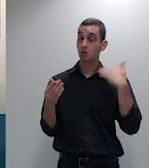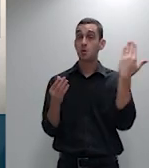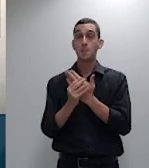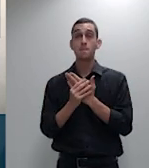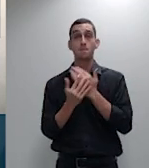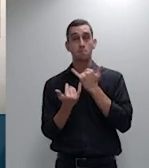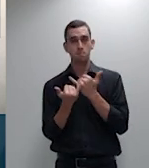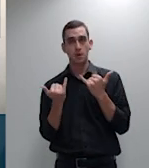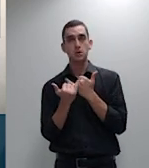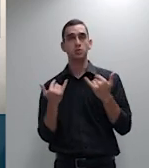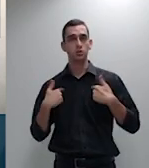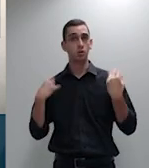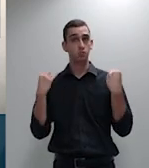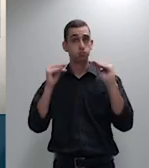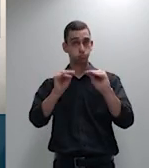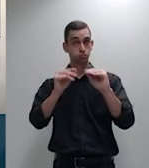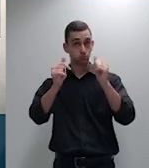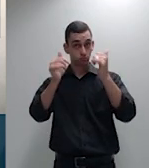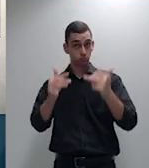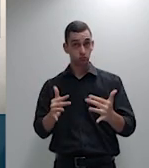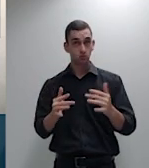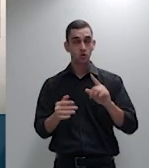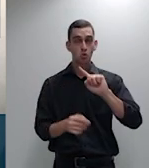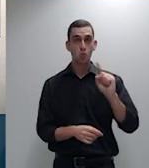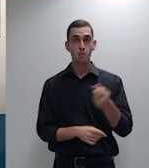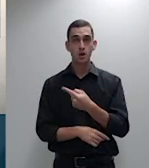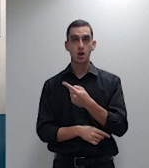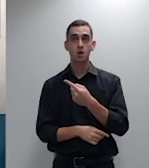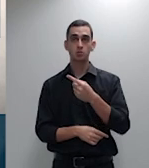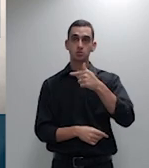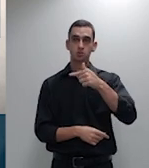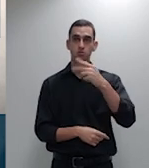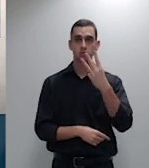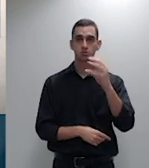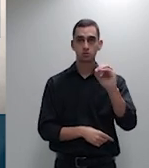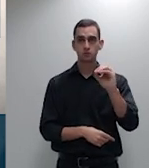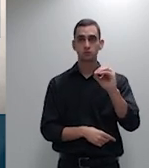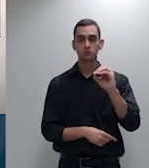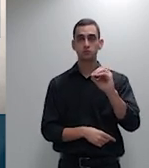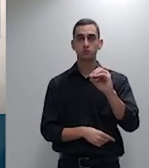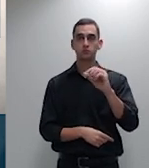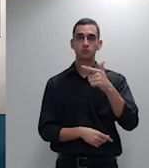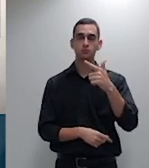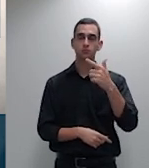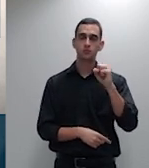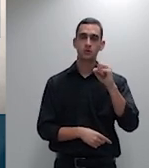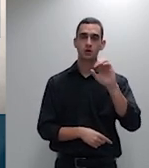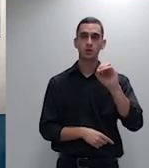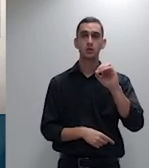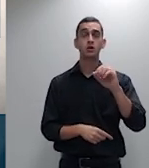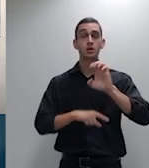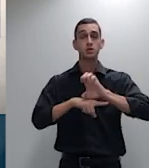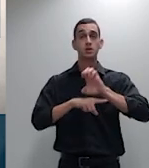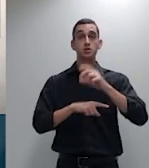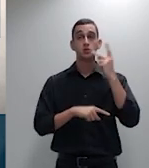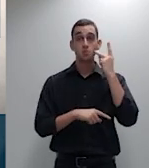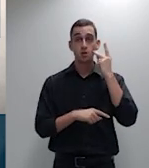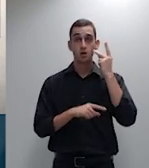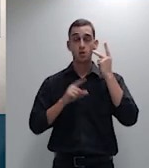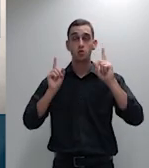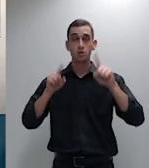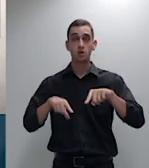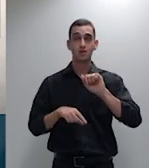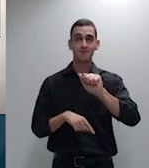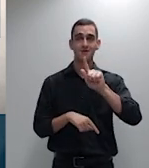1.732.270 a São Paulo a grave interno da relatoria do ministro Luiz Ripsalomão julgado